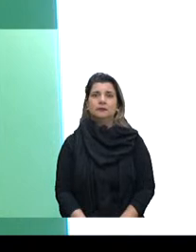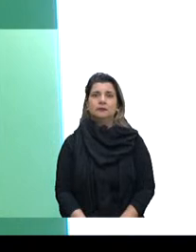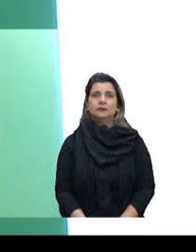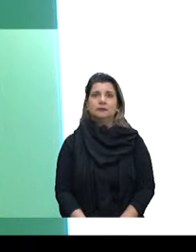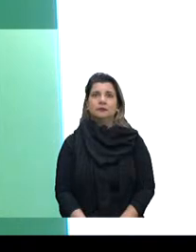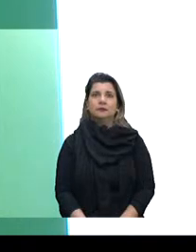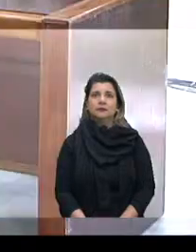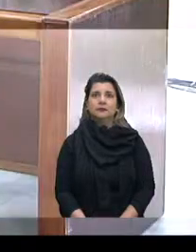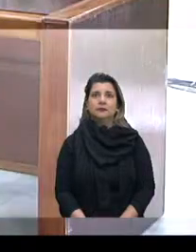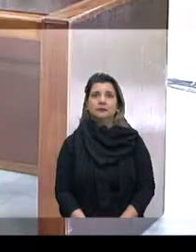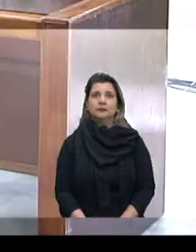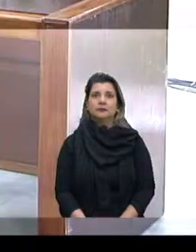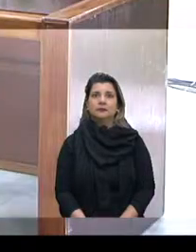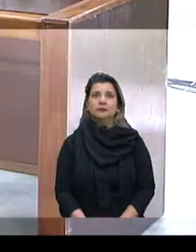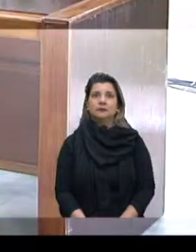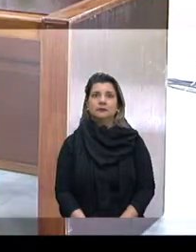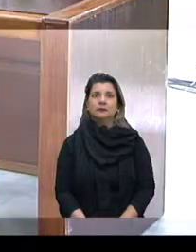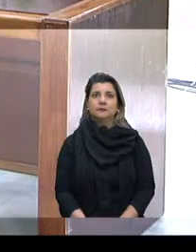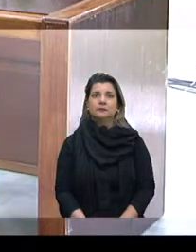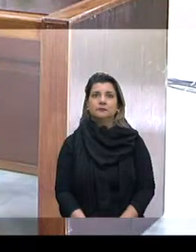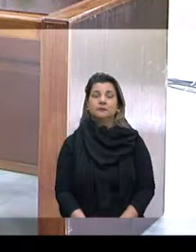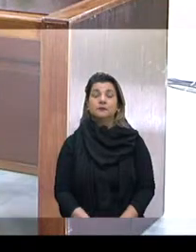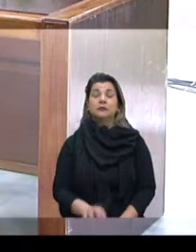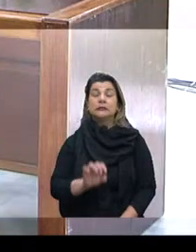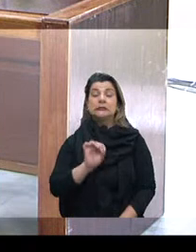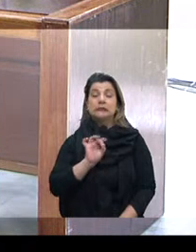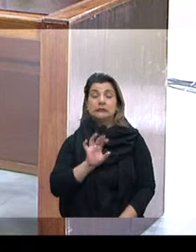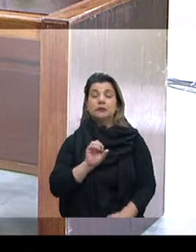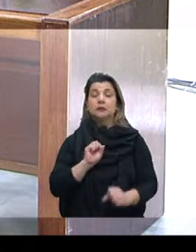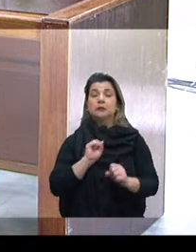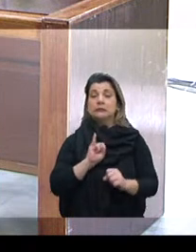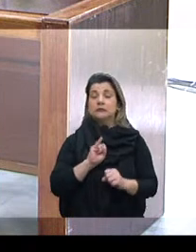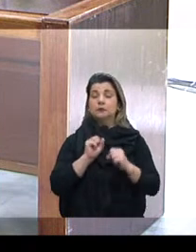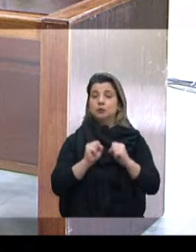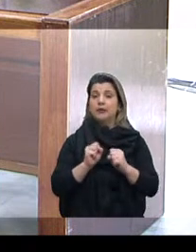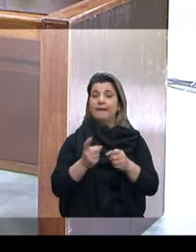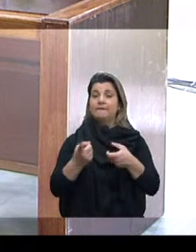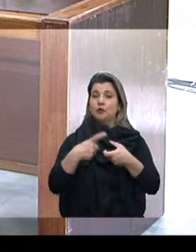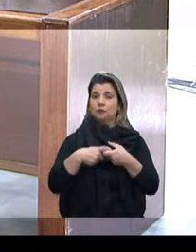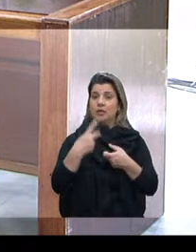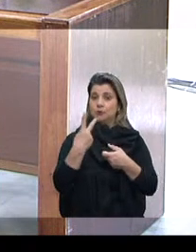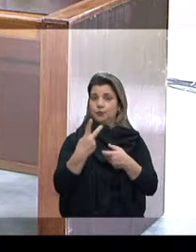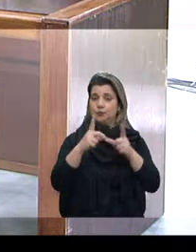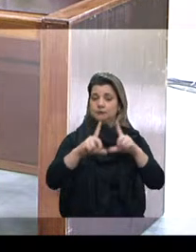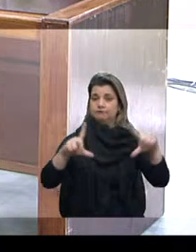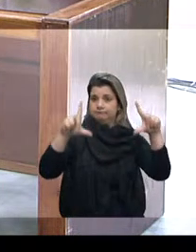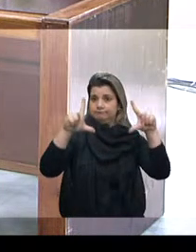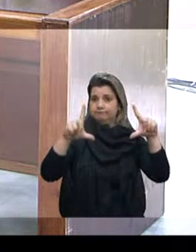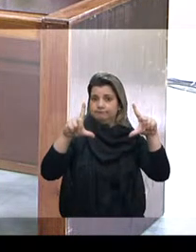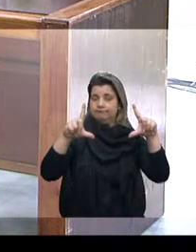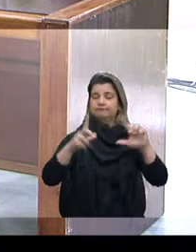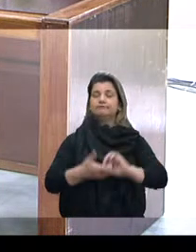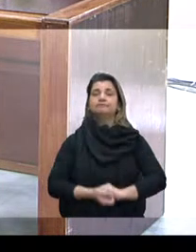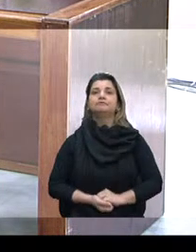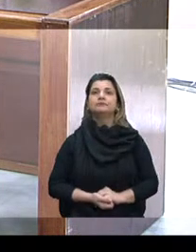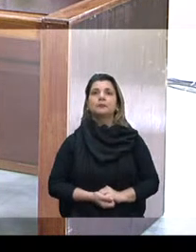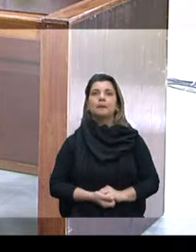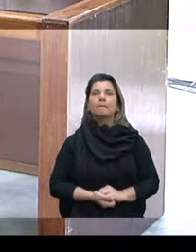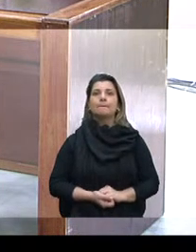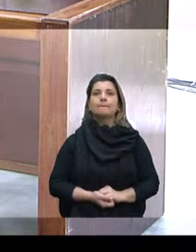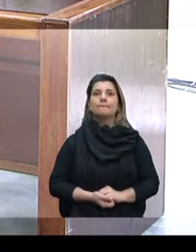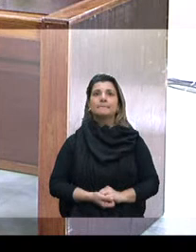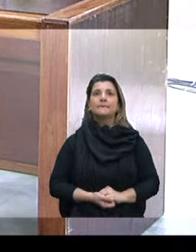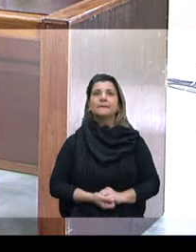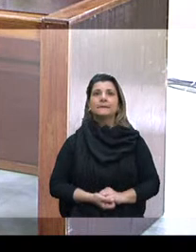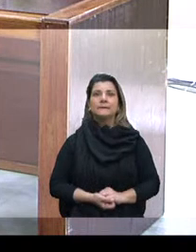lâminas ali, rapidinho. O que chama atenção nesse gráfico aí, que eu acho que teria bom até depois adicionar mais um slide, é